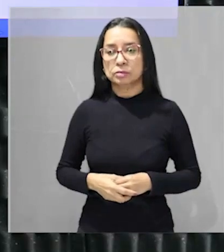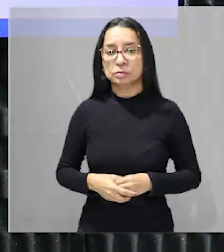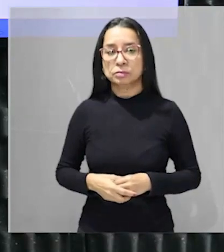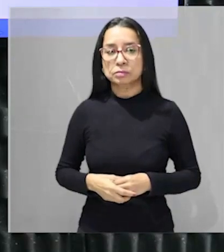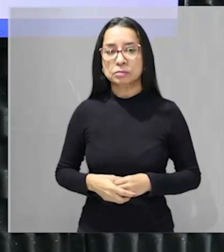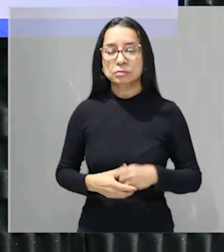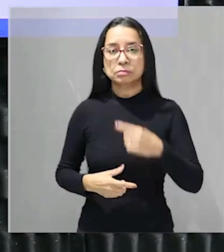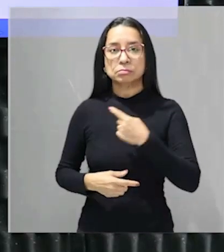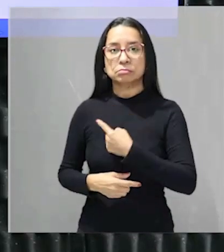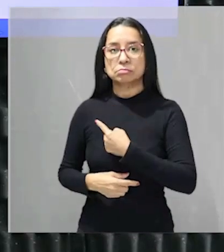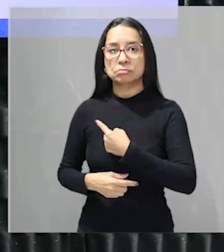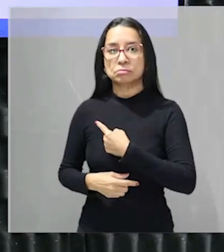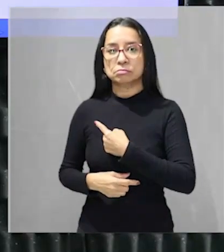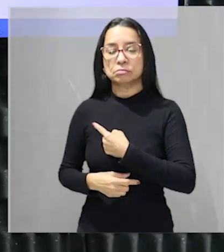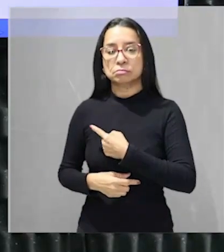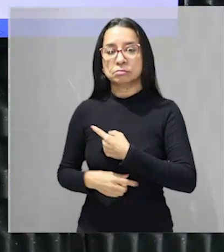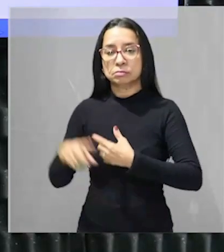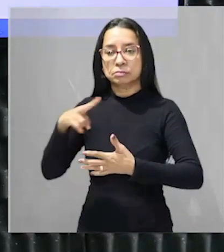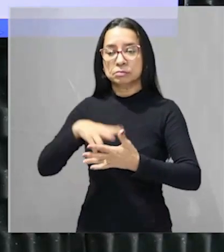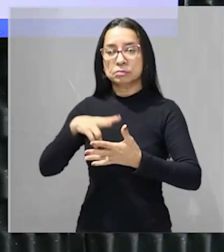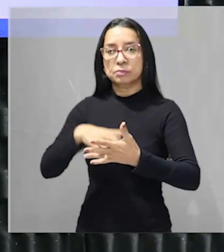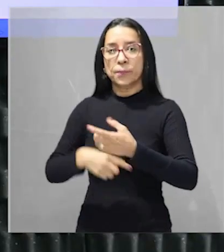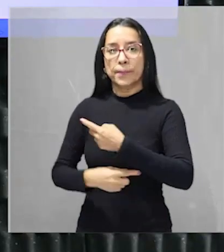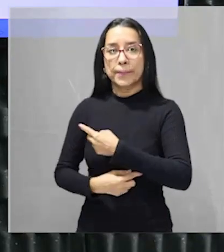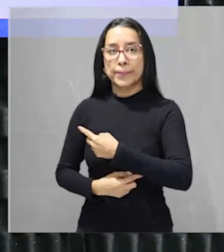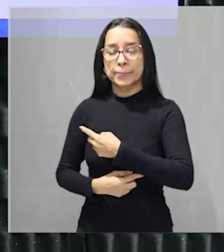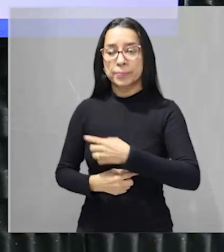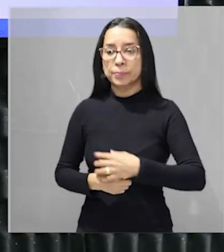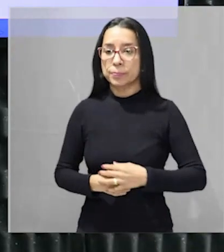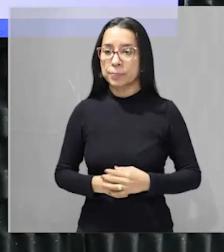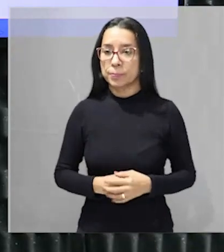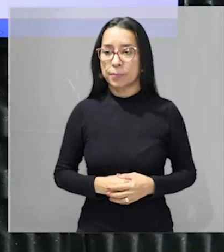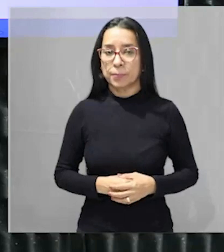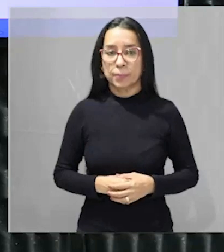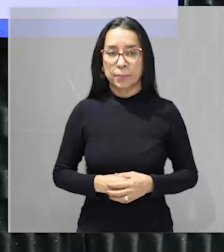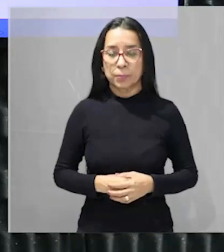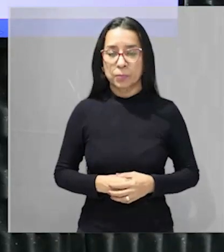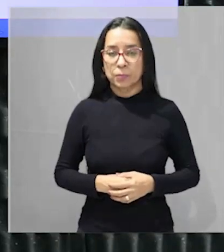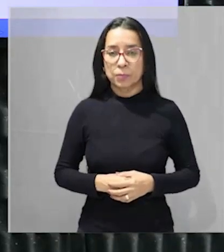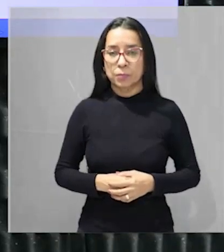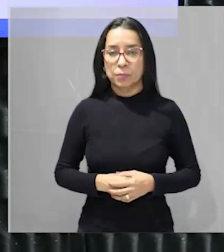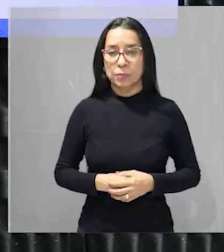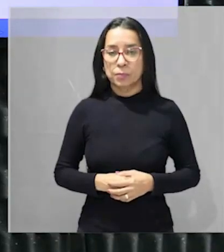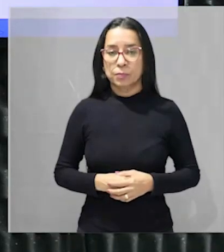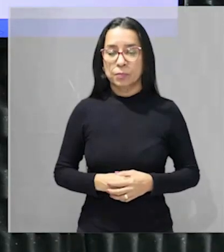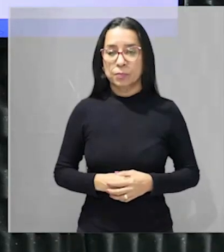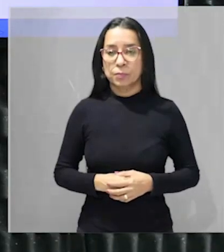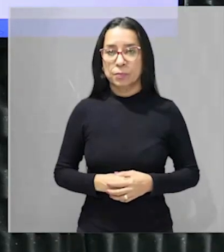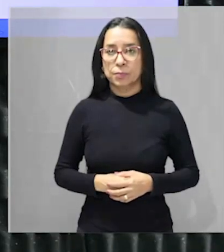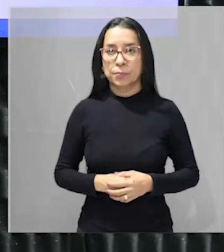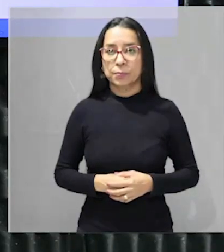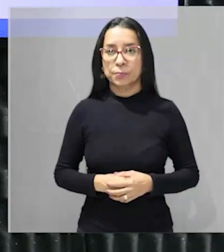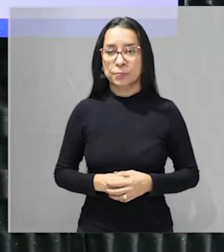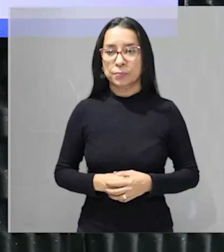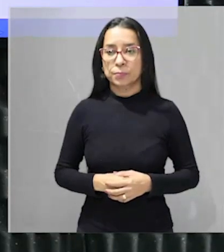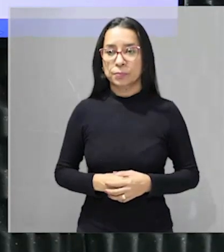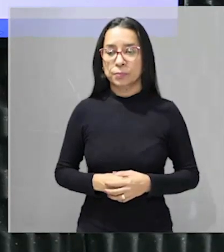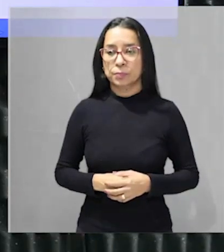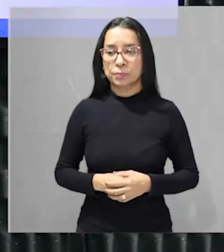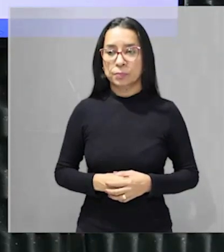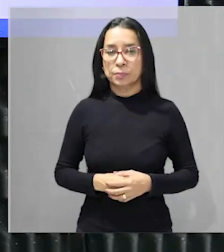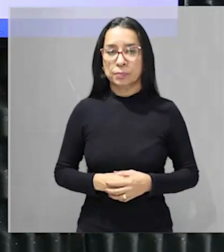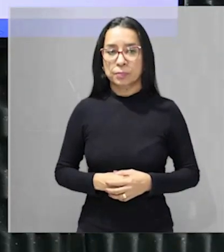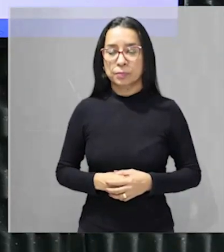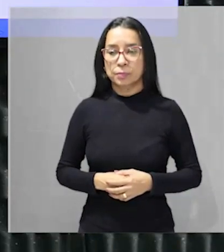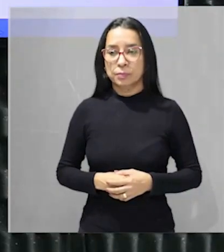características permitem o desenvolvimento de uma vegetação densa e com uma elevada riqueza de espécies vegetais as árvores